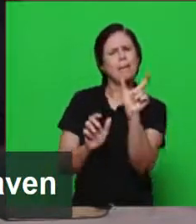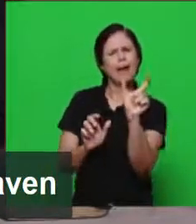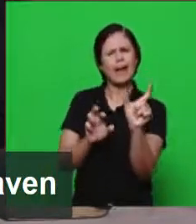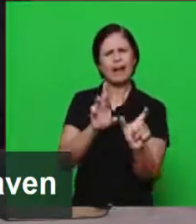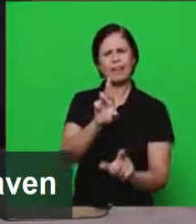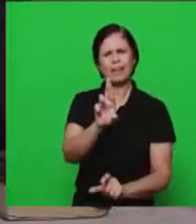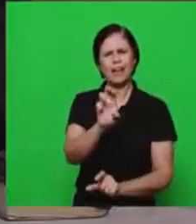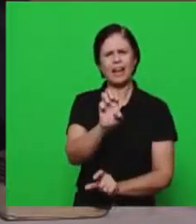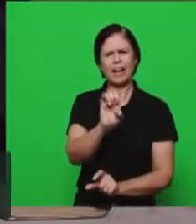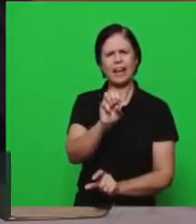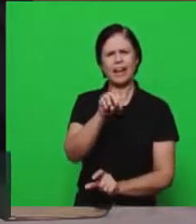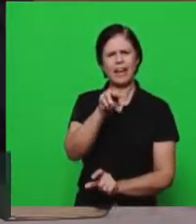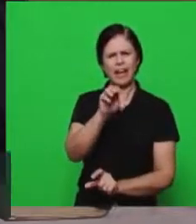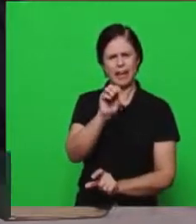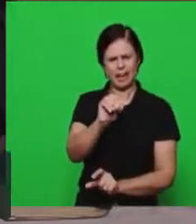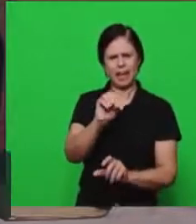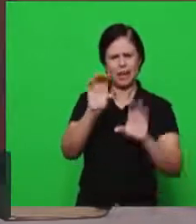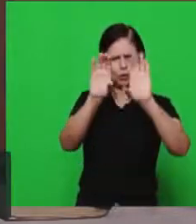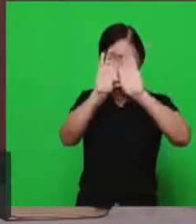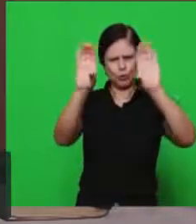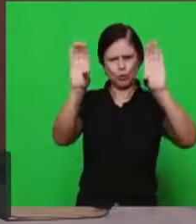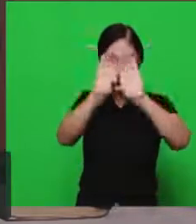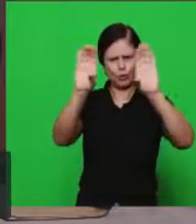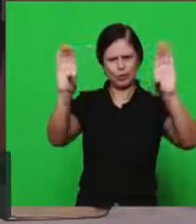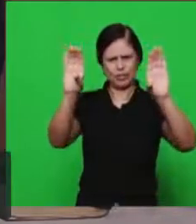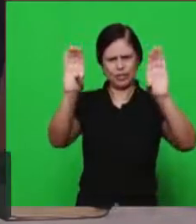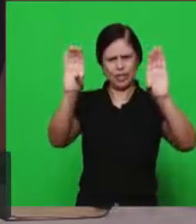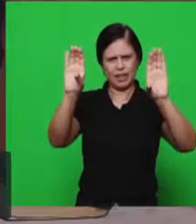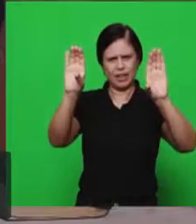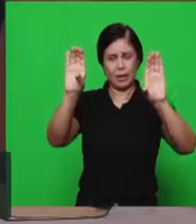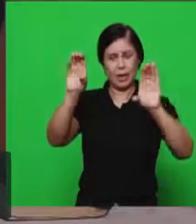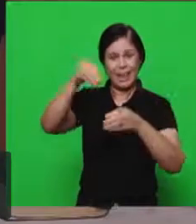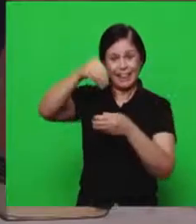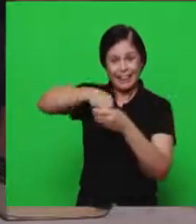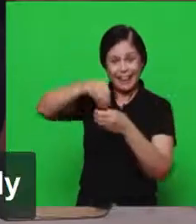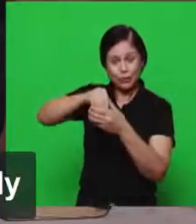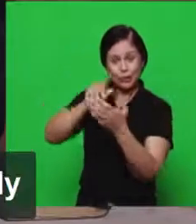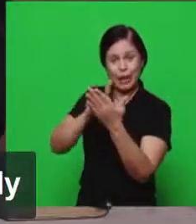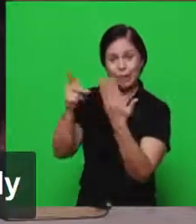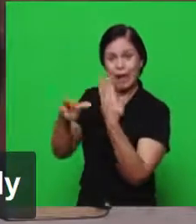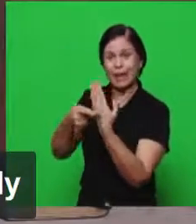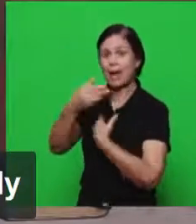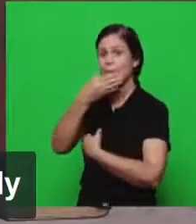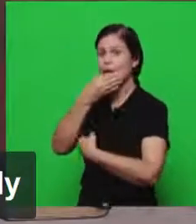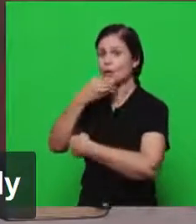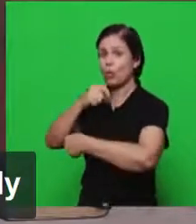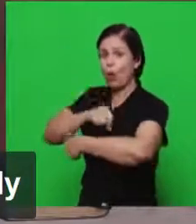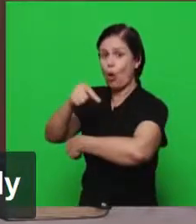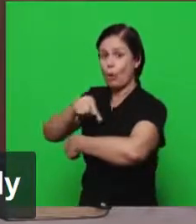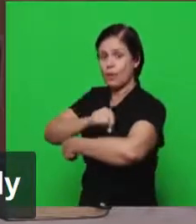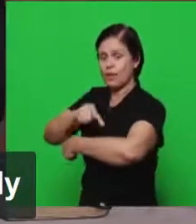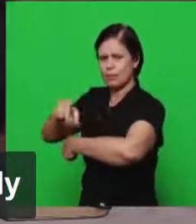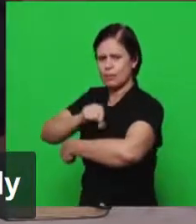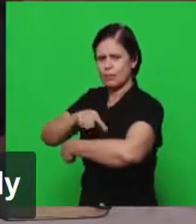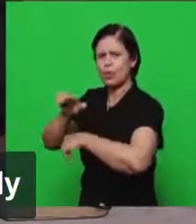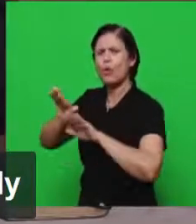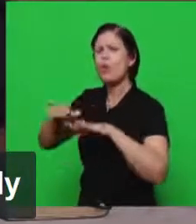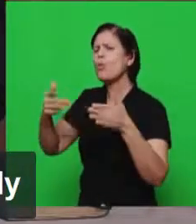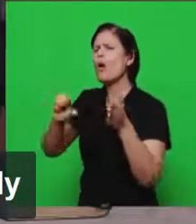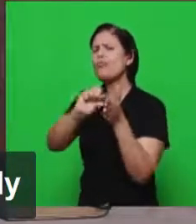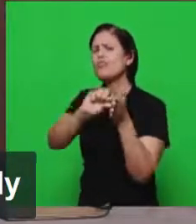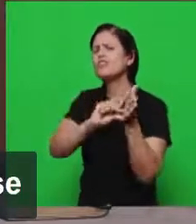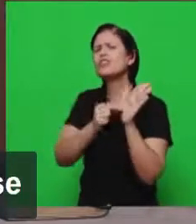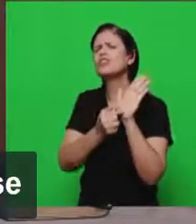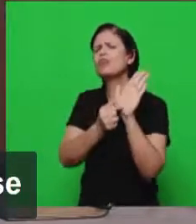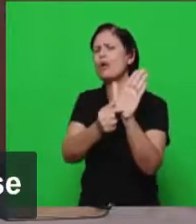reino dos céus mencionado na parábola do semeador descrita no capítulo 13 de mateus então